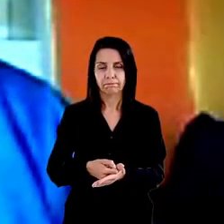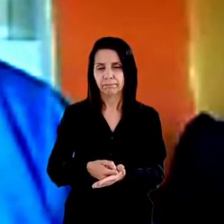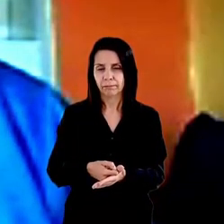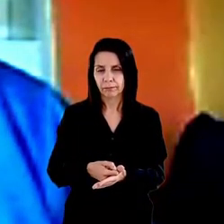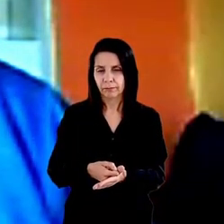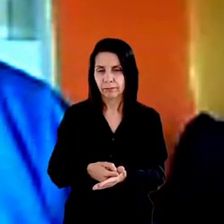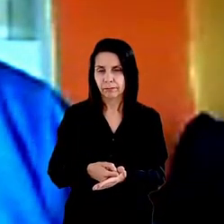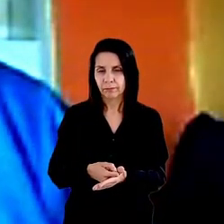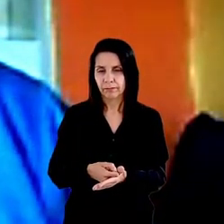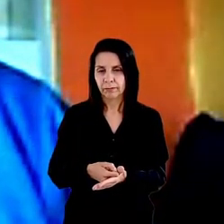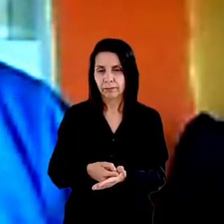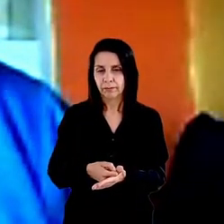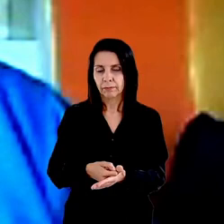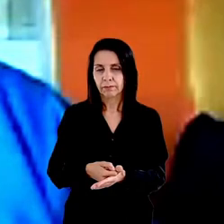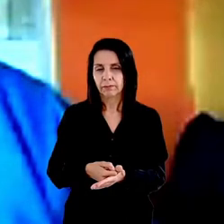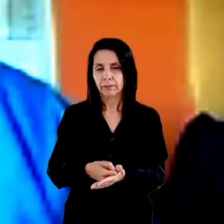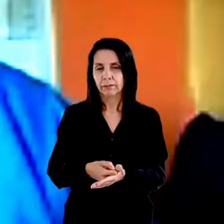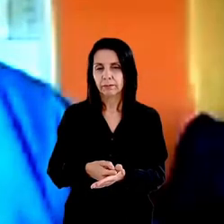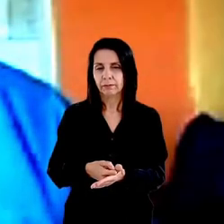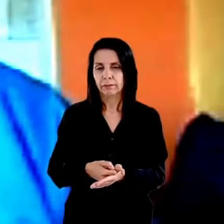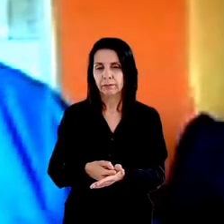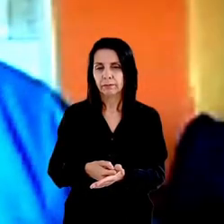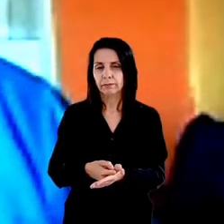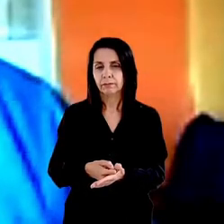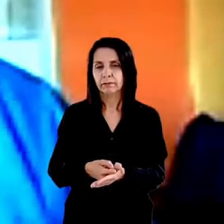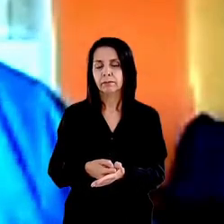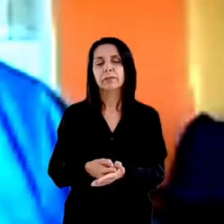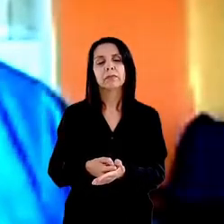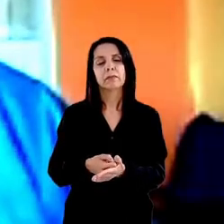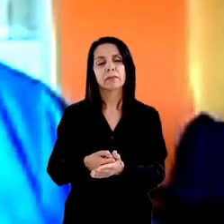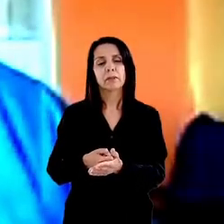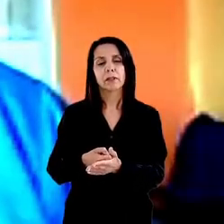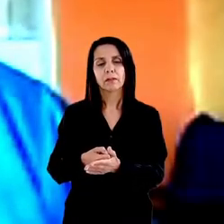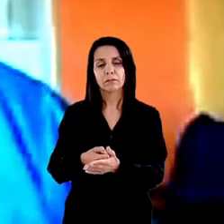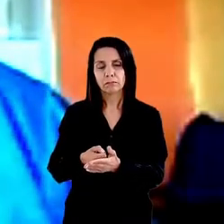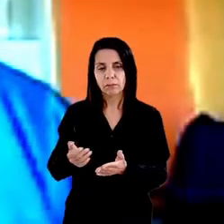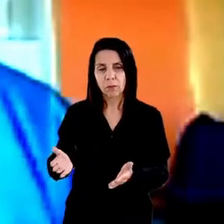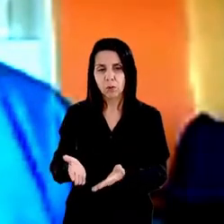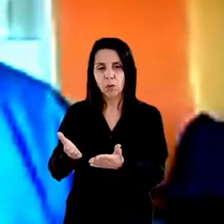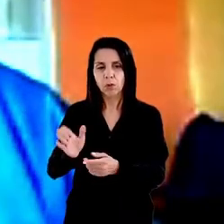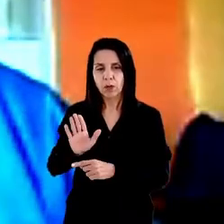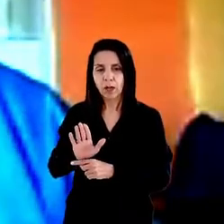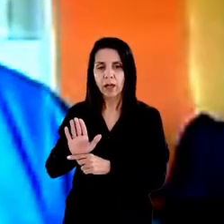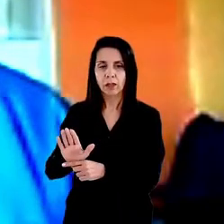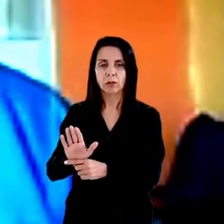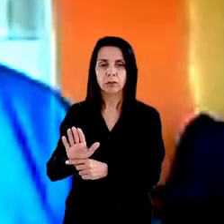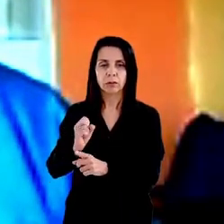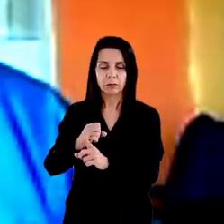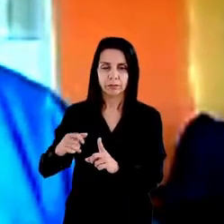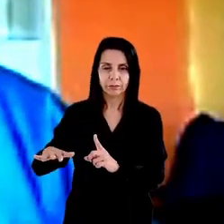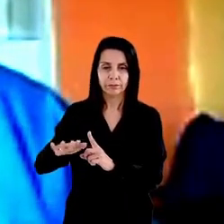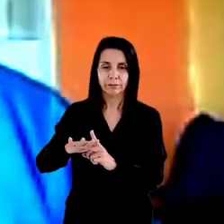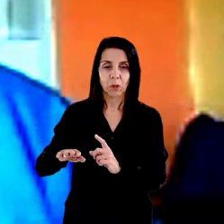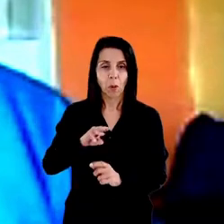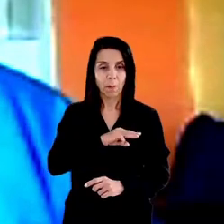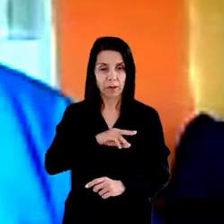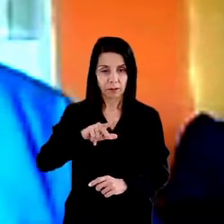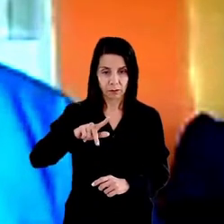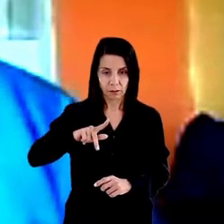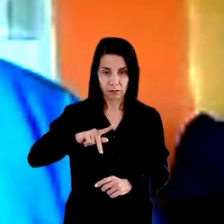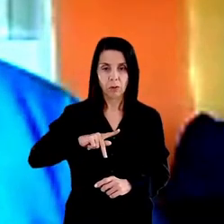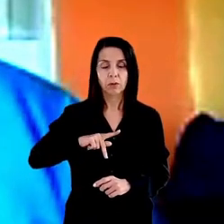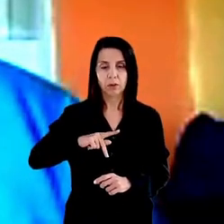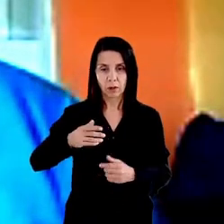e unidades dos equipamentos que executam serviços socioassistenciais foi a partir dela que o Ministério Público passou a visitar passou a conhecer em algumas